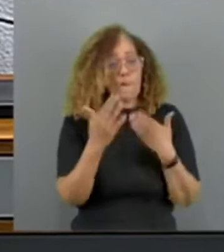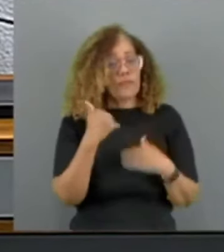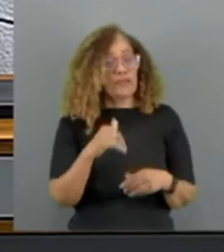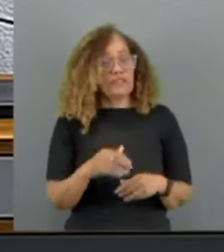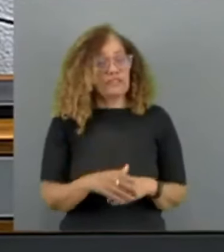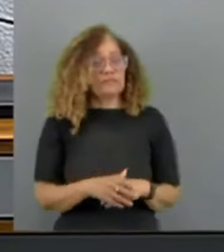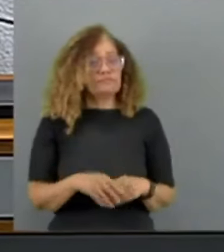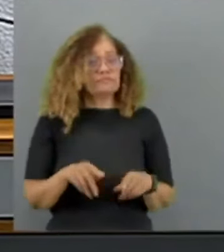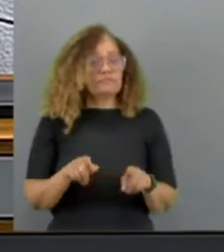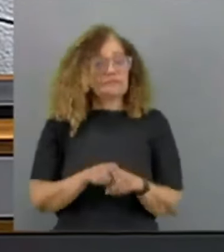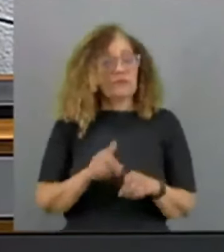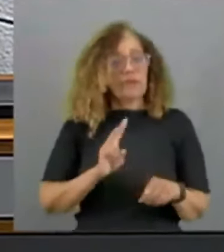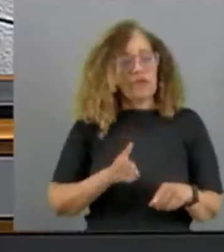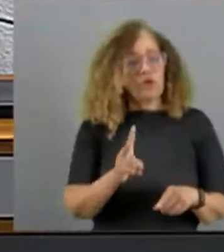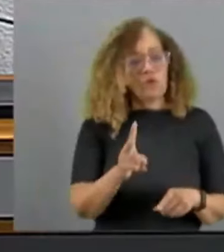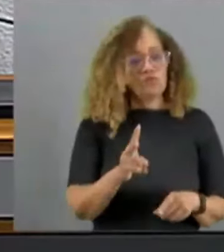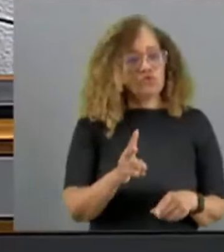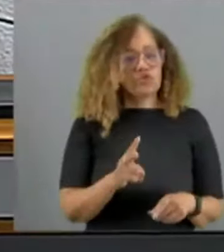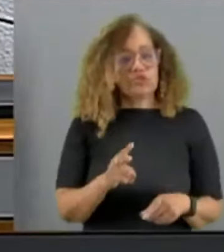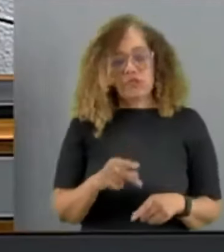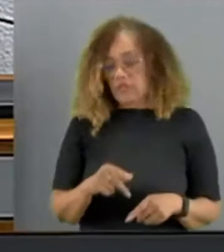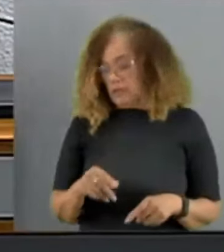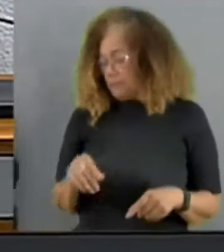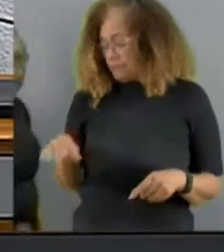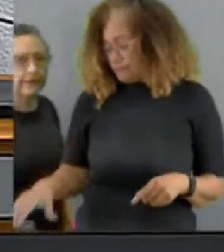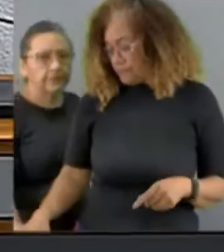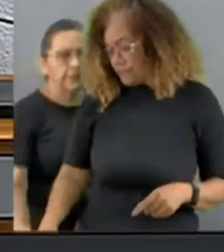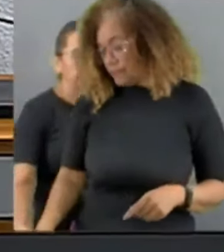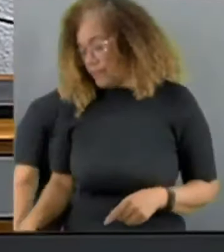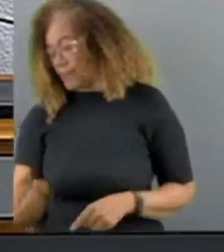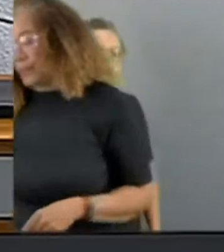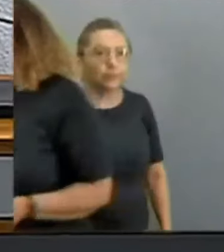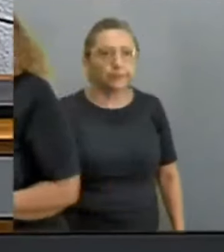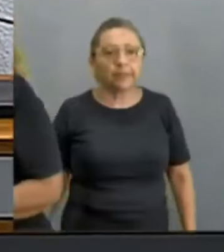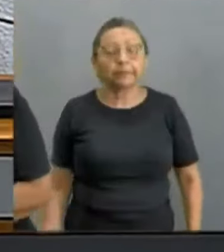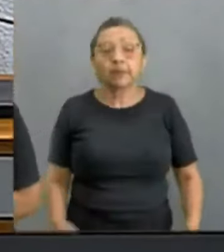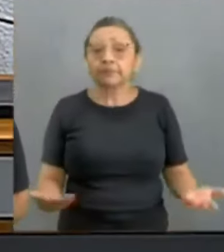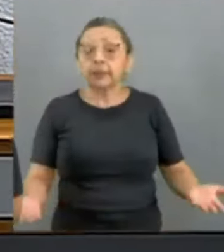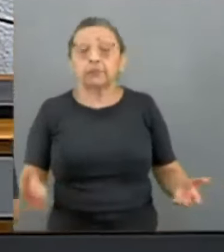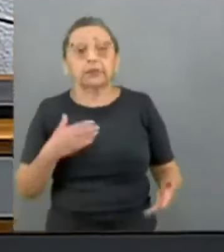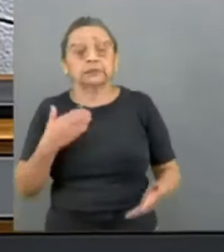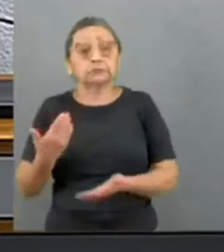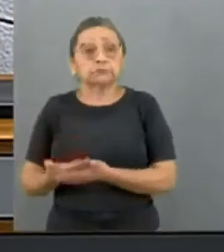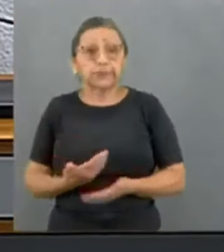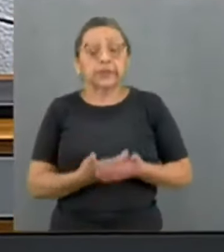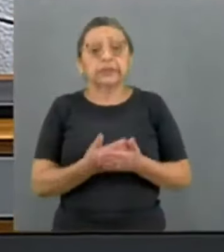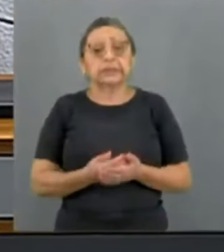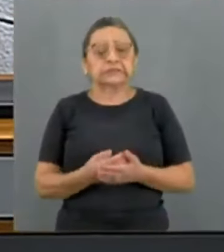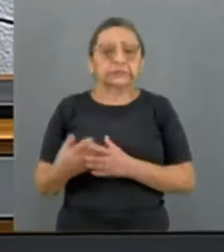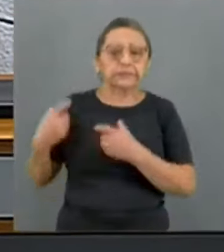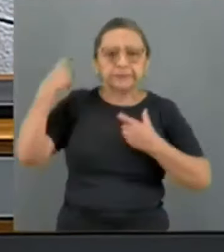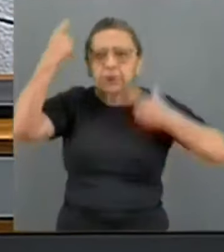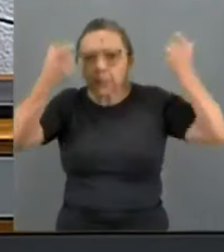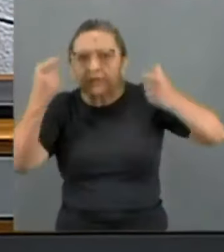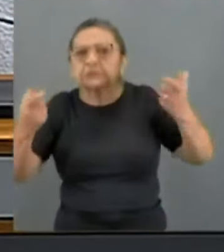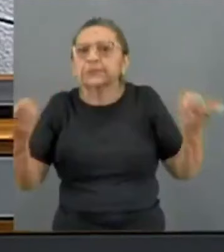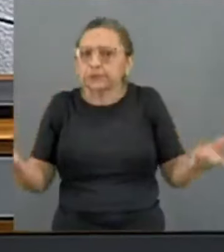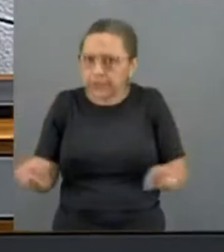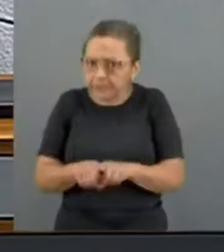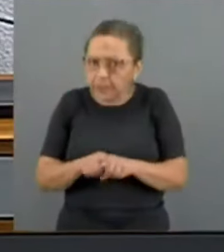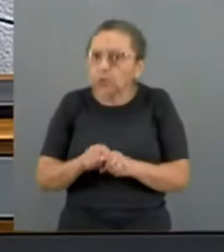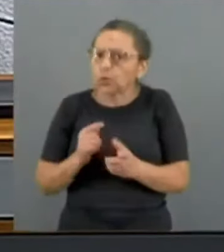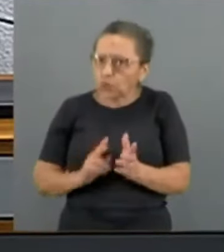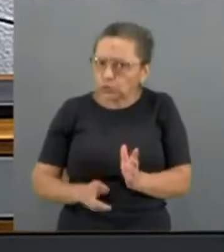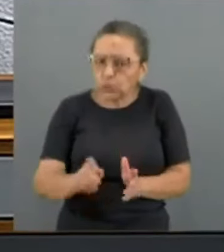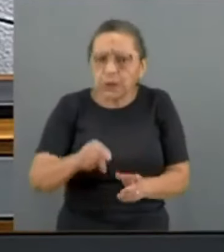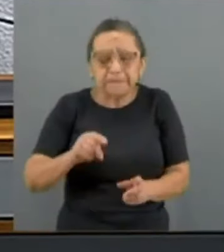seguem em curso na Ucrânia, a instabilidade se aprofunda no Haiti, as tensões se elevam no Oriente Médio. Mais do que nunca